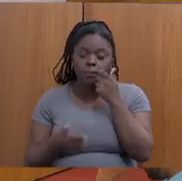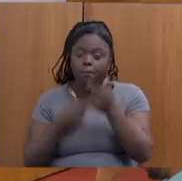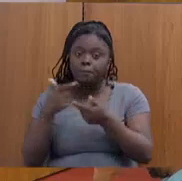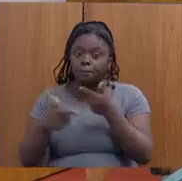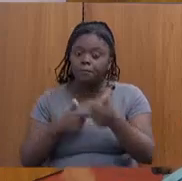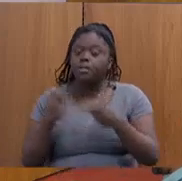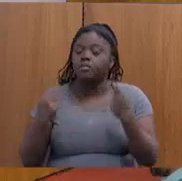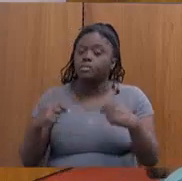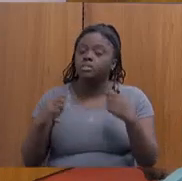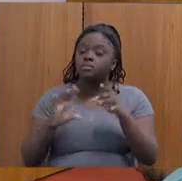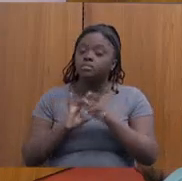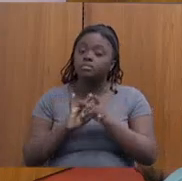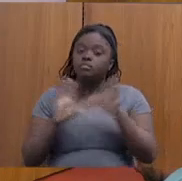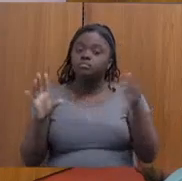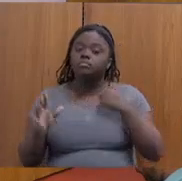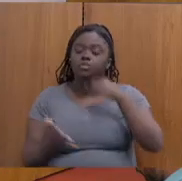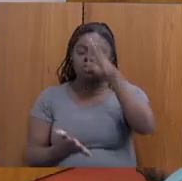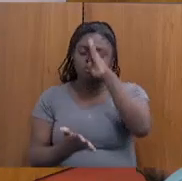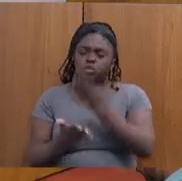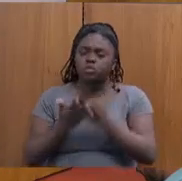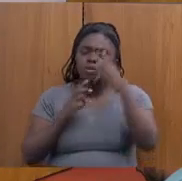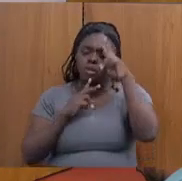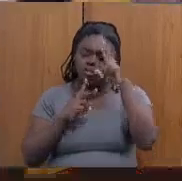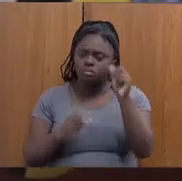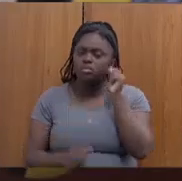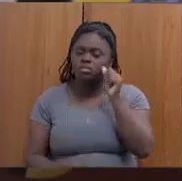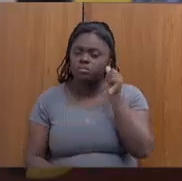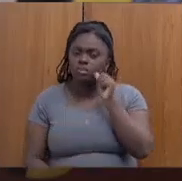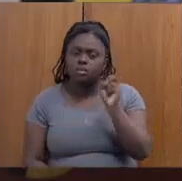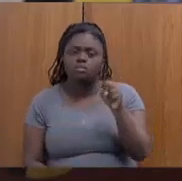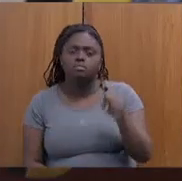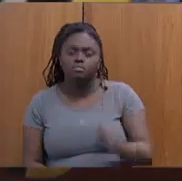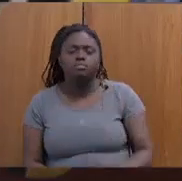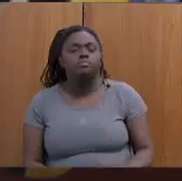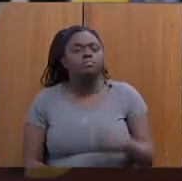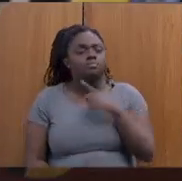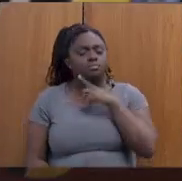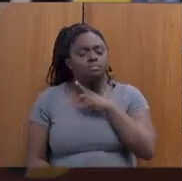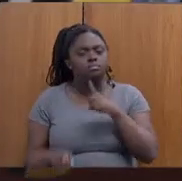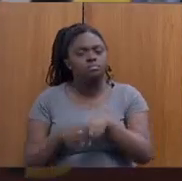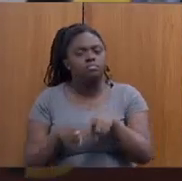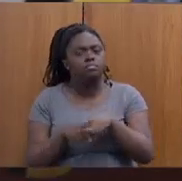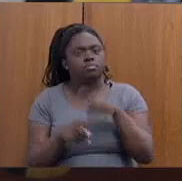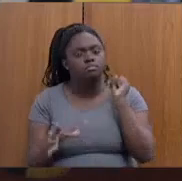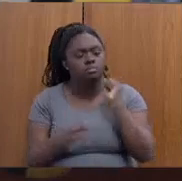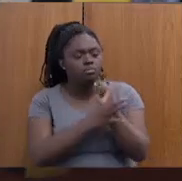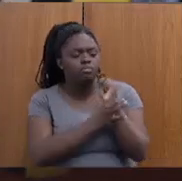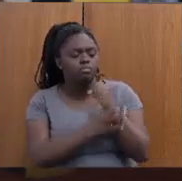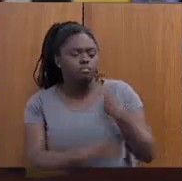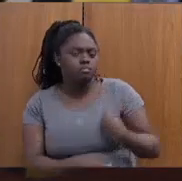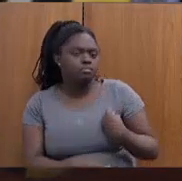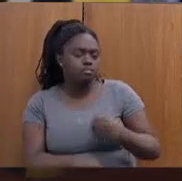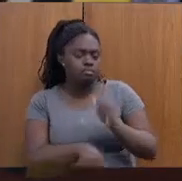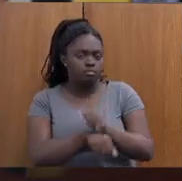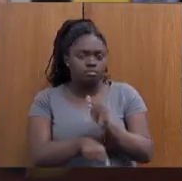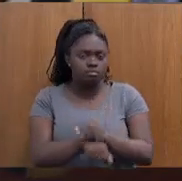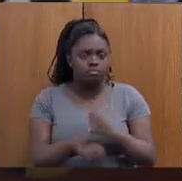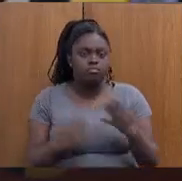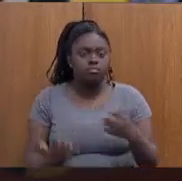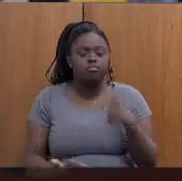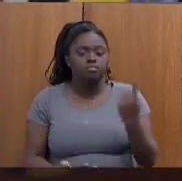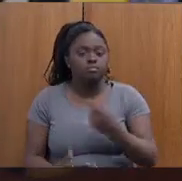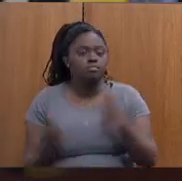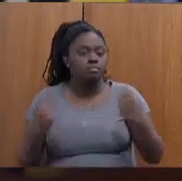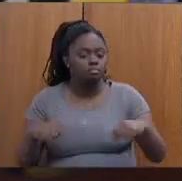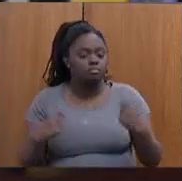que ser liderado, e eu acredito muito na força das mulheres que têm essa questão de ser guardiã da vida, cuidado. Então, nós precisamos liderar